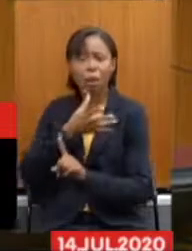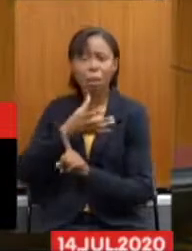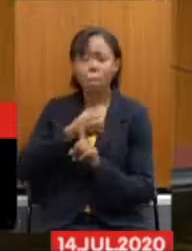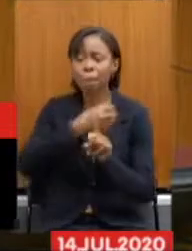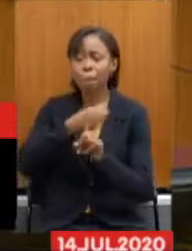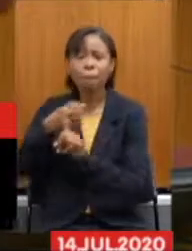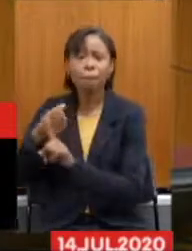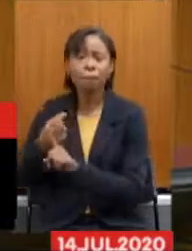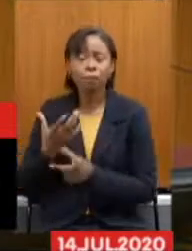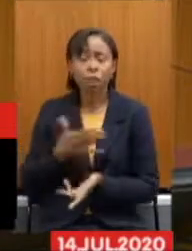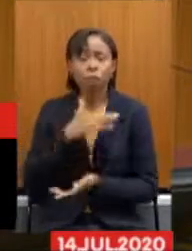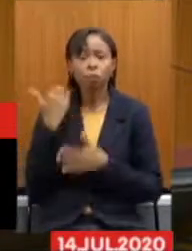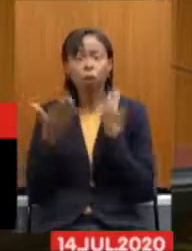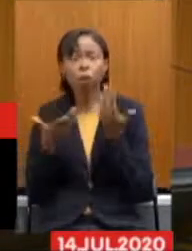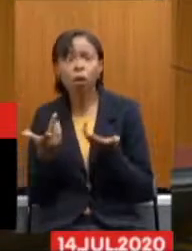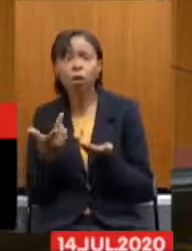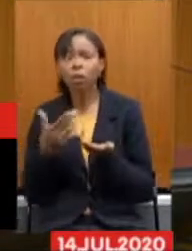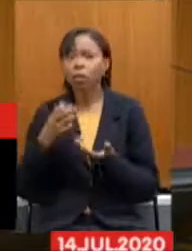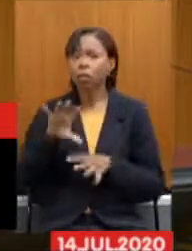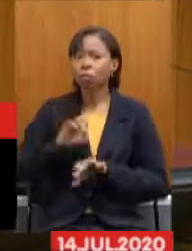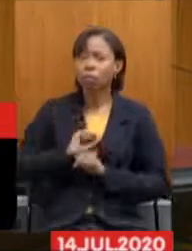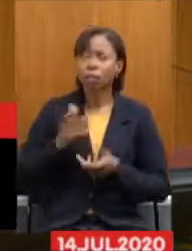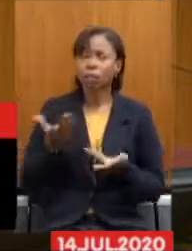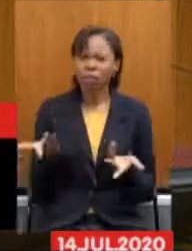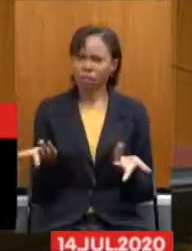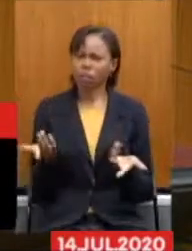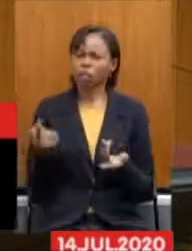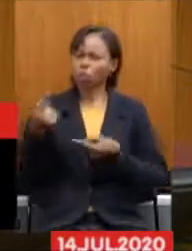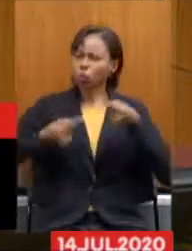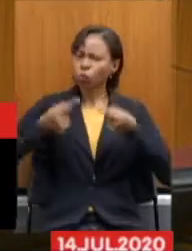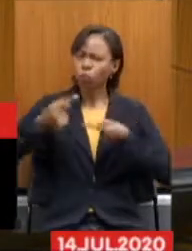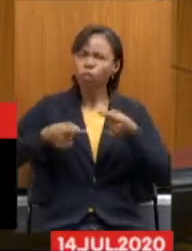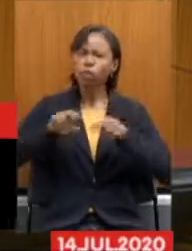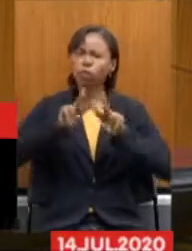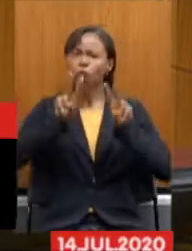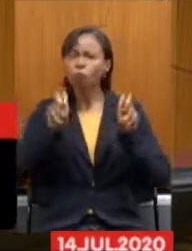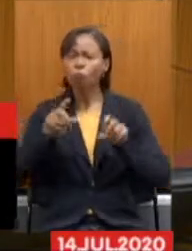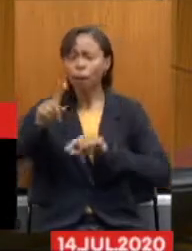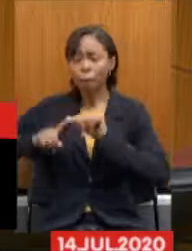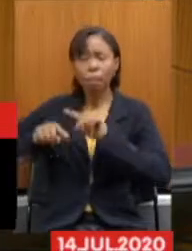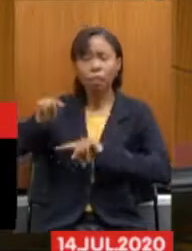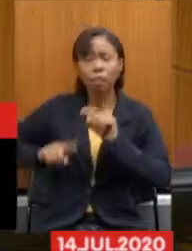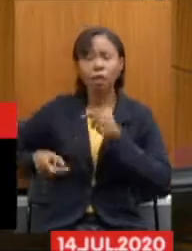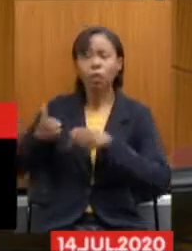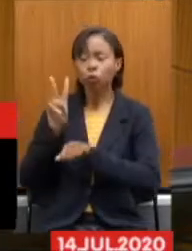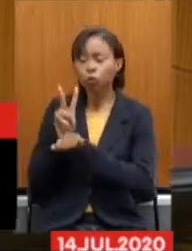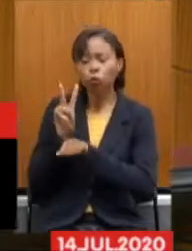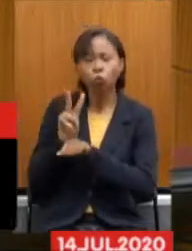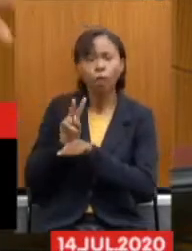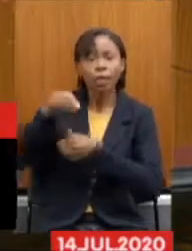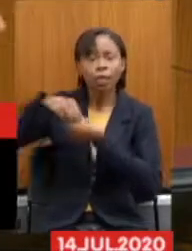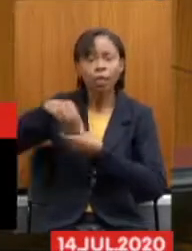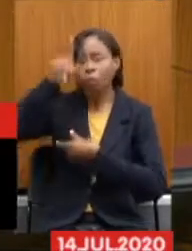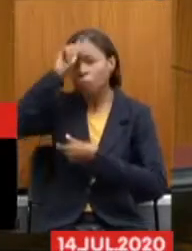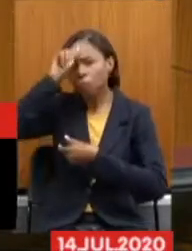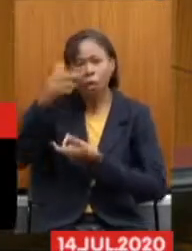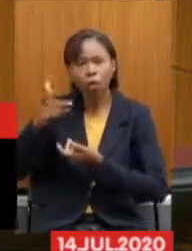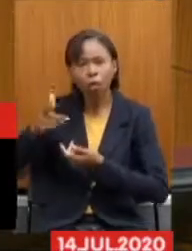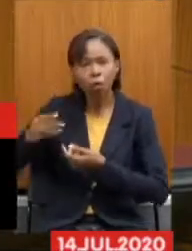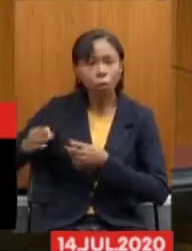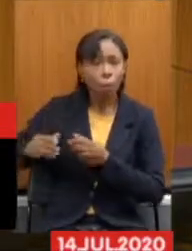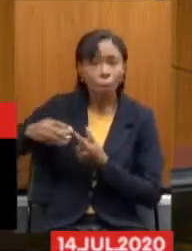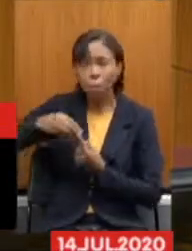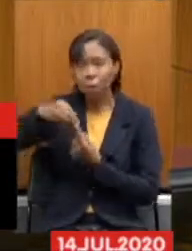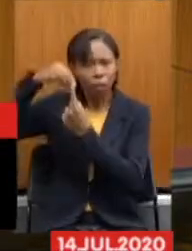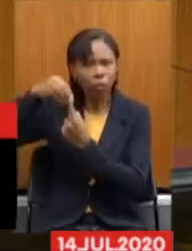discutindo se tem ou não tem os equipamentos necessários dentro dos hospitais para a gente estar trabalhando? Não é uma prioridade?